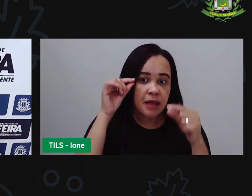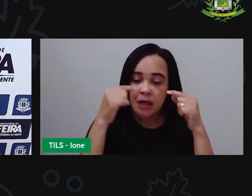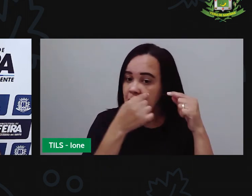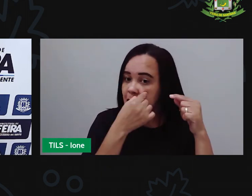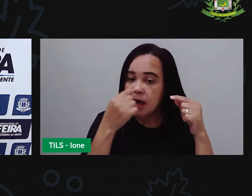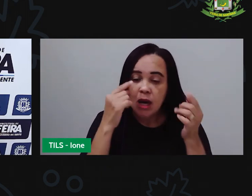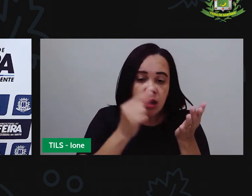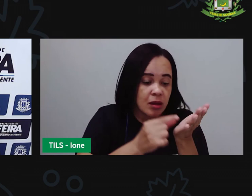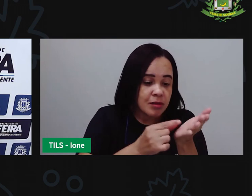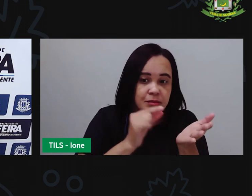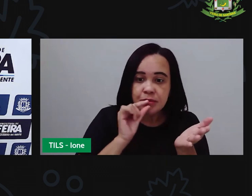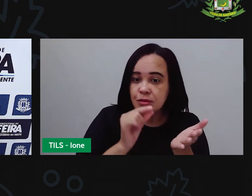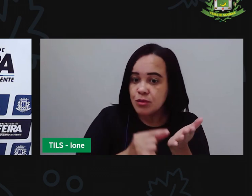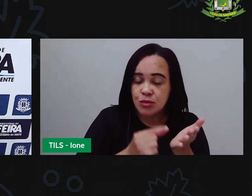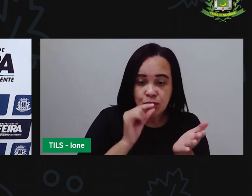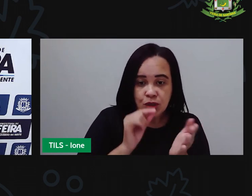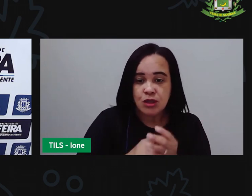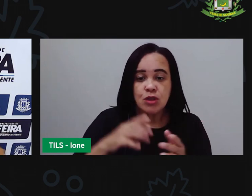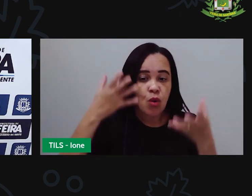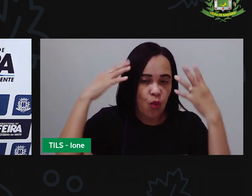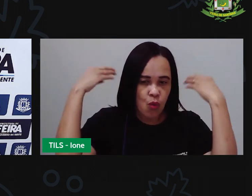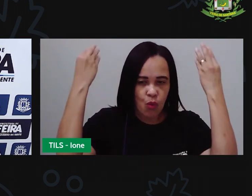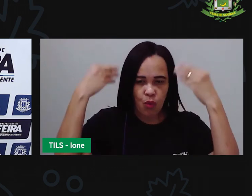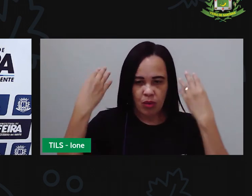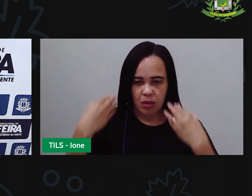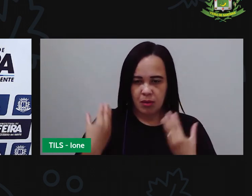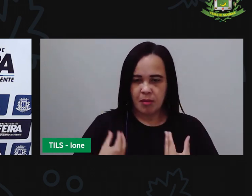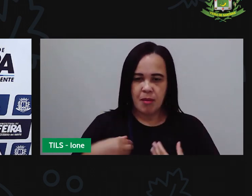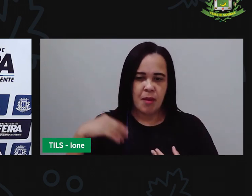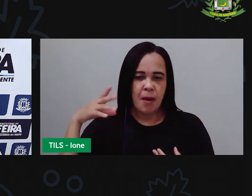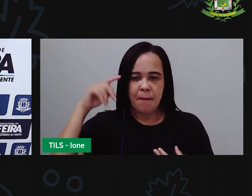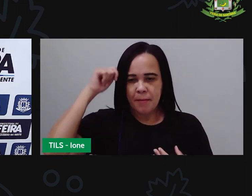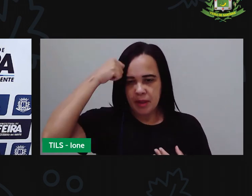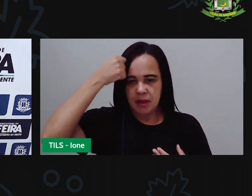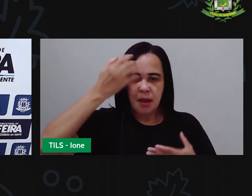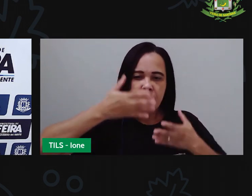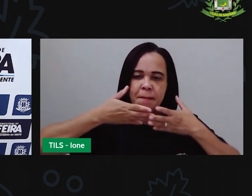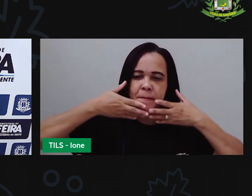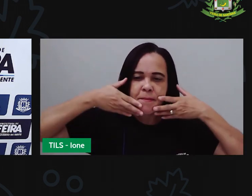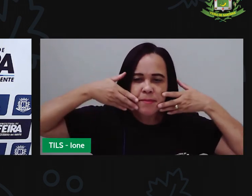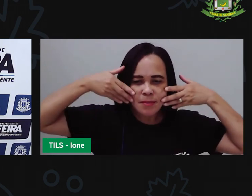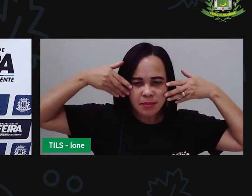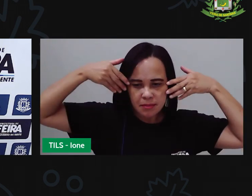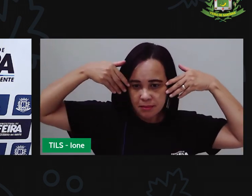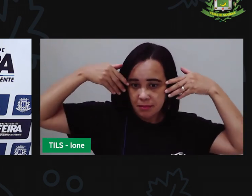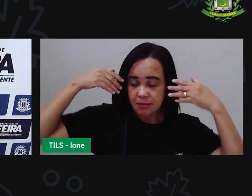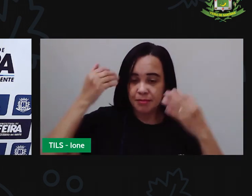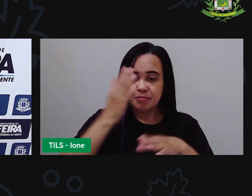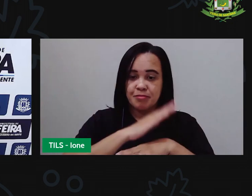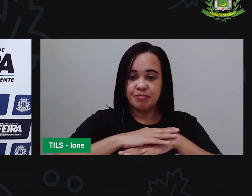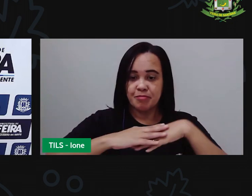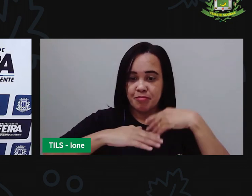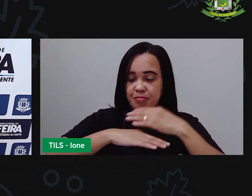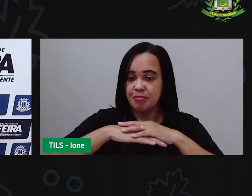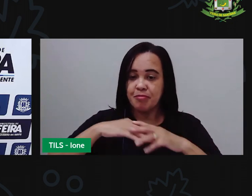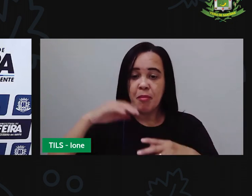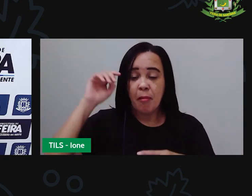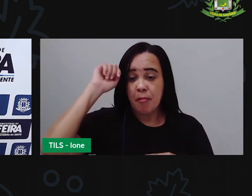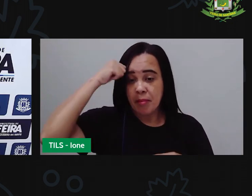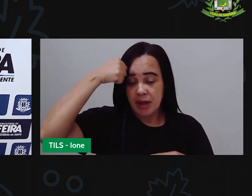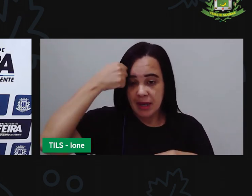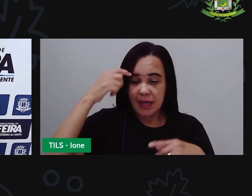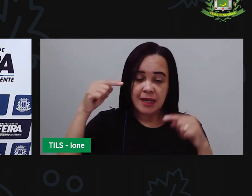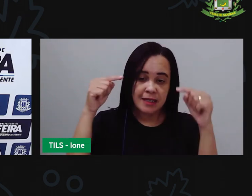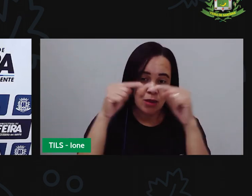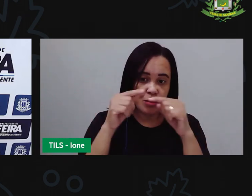cabelo preto como a noite, a pele negra como o pelo de pantera preta. Ela